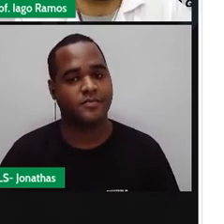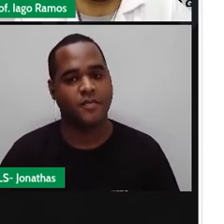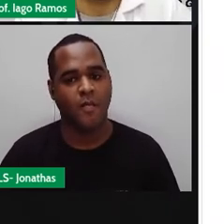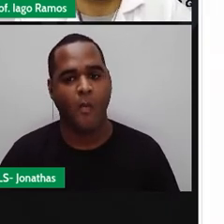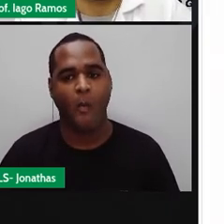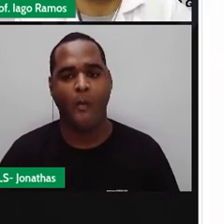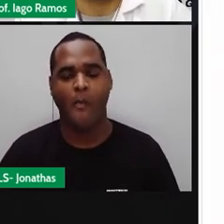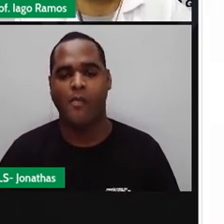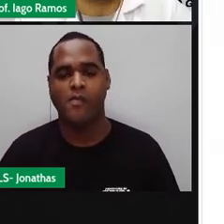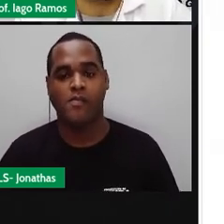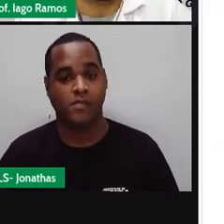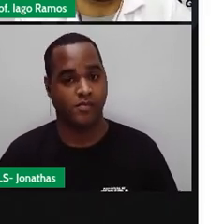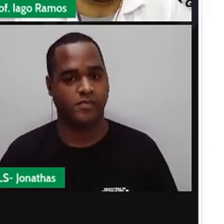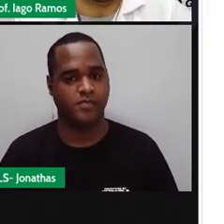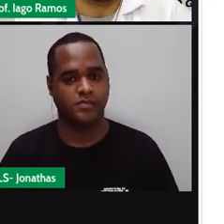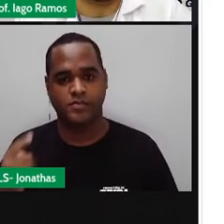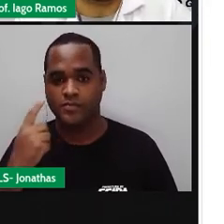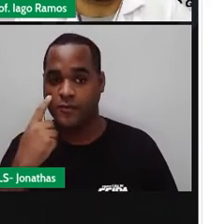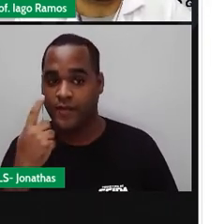Menos 3 e menos 1.